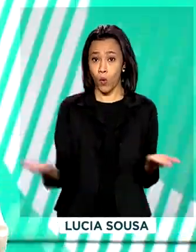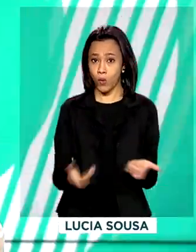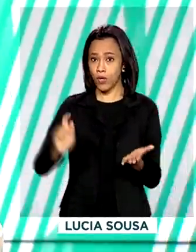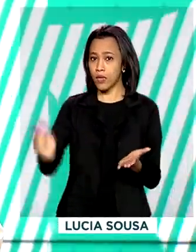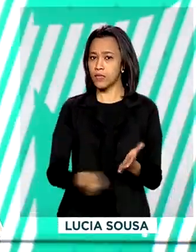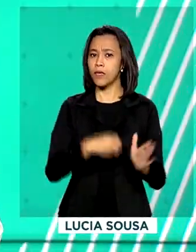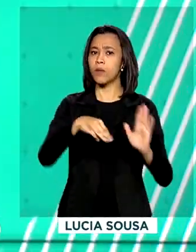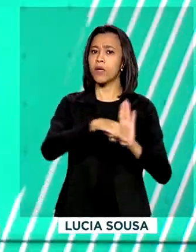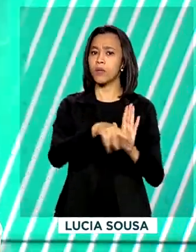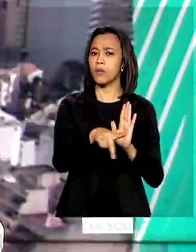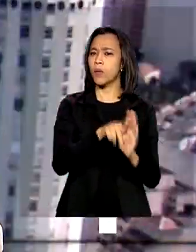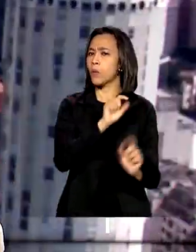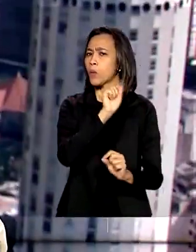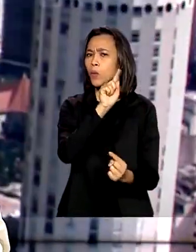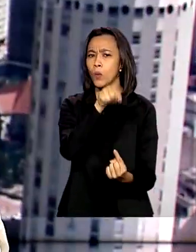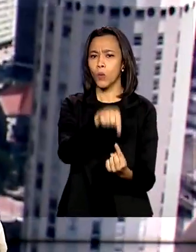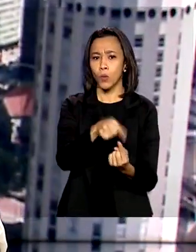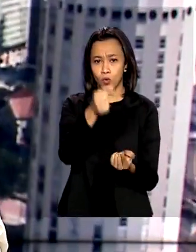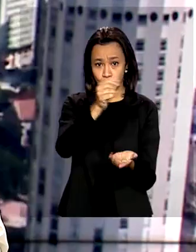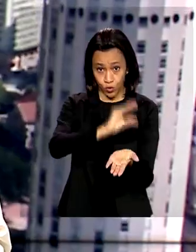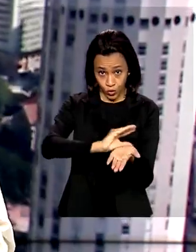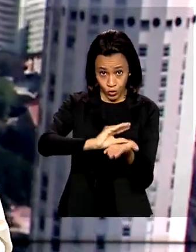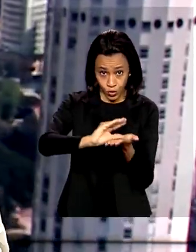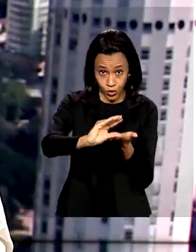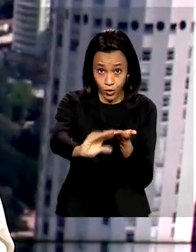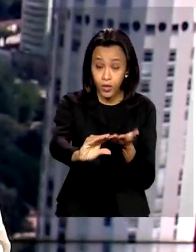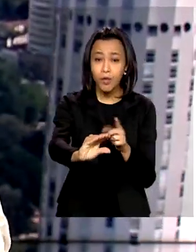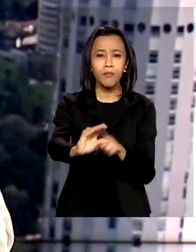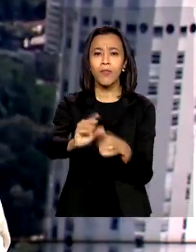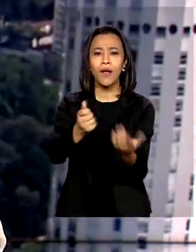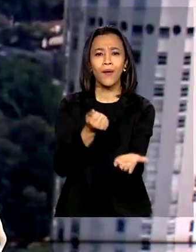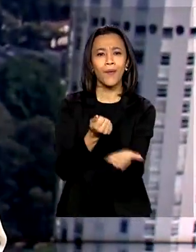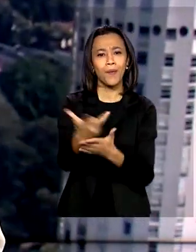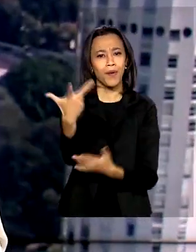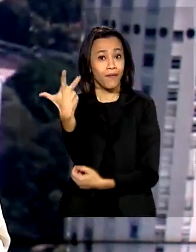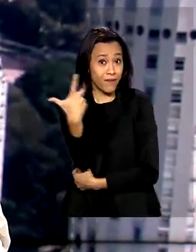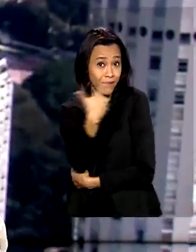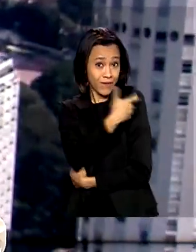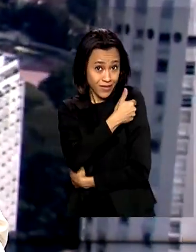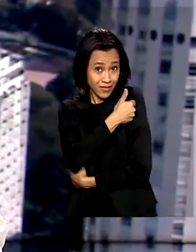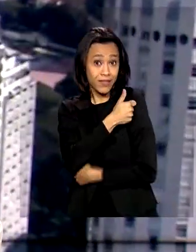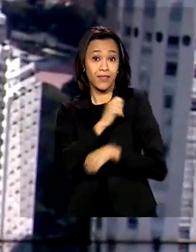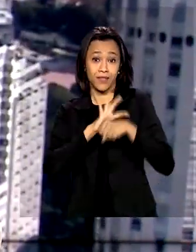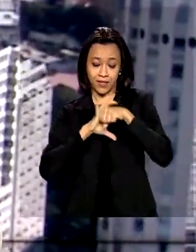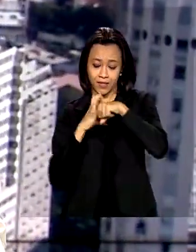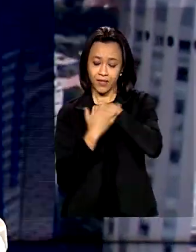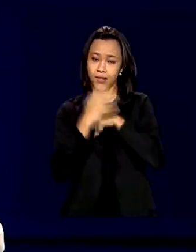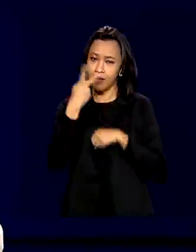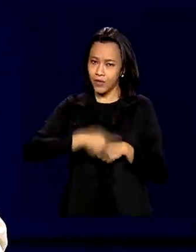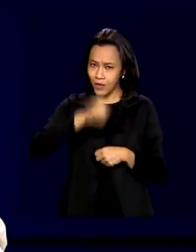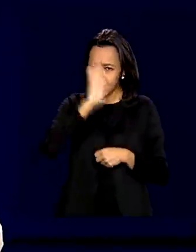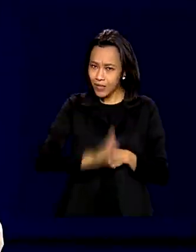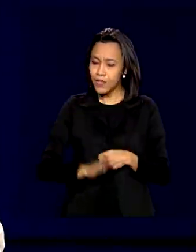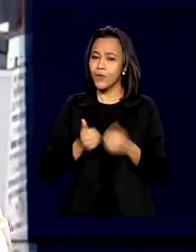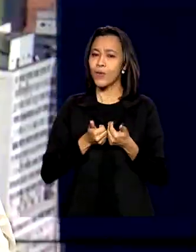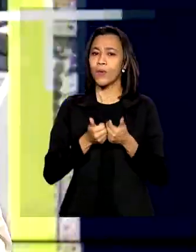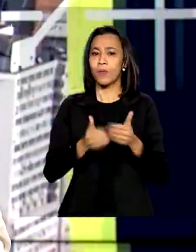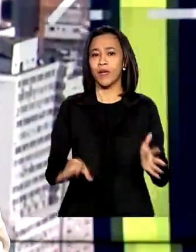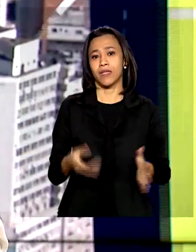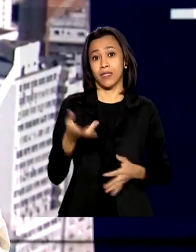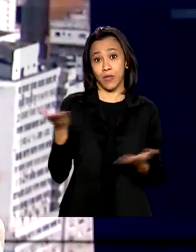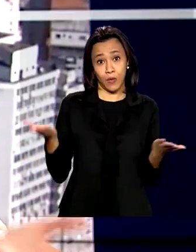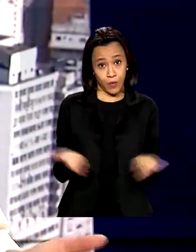que libera recursos para a produção de vacina contra a Covid-19 aqui no Brasil. A solenidade será às 5 da tarde,